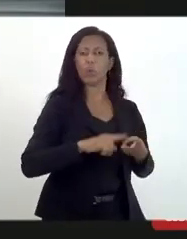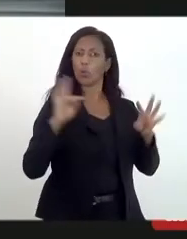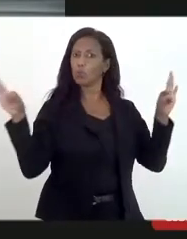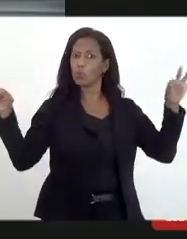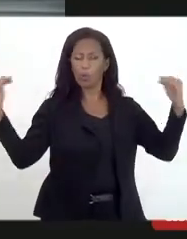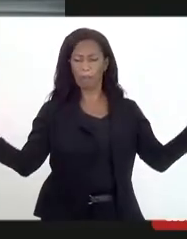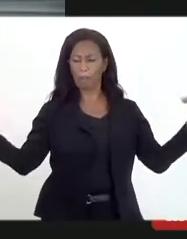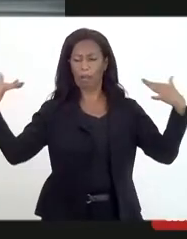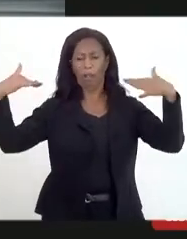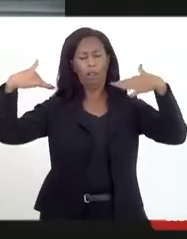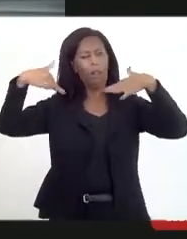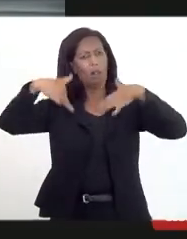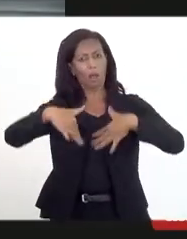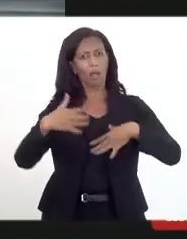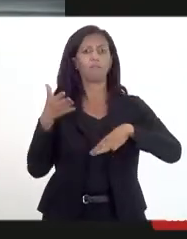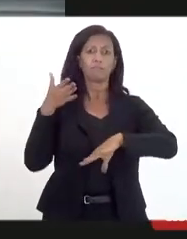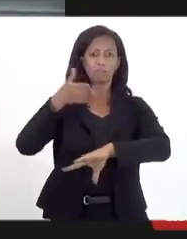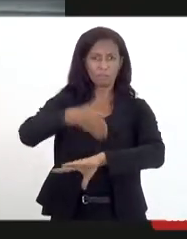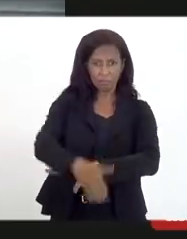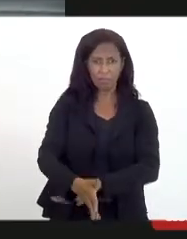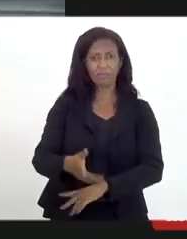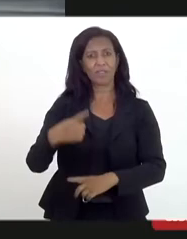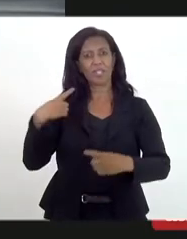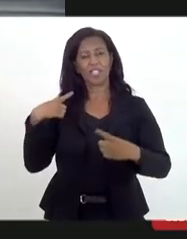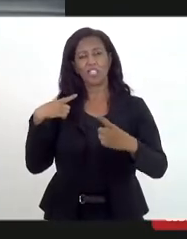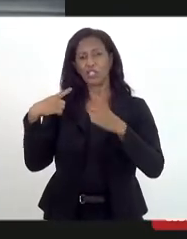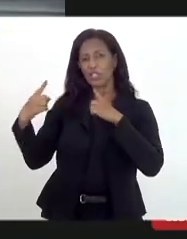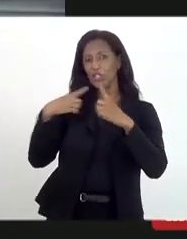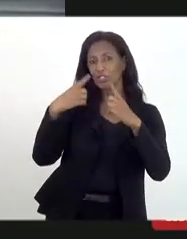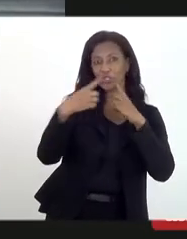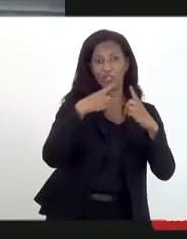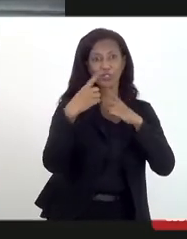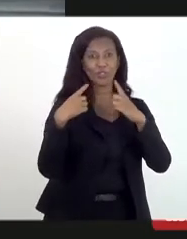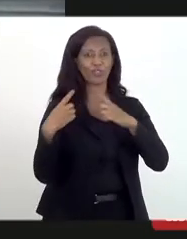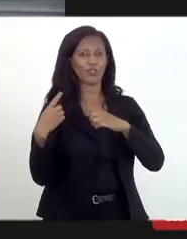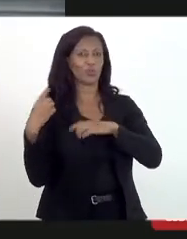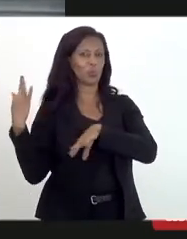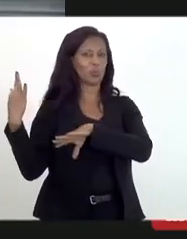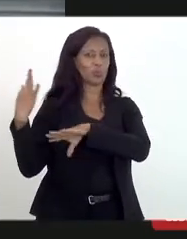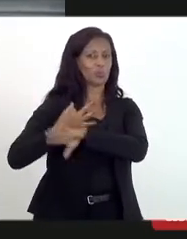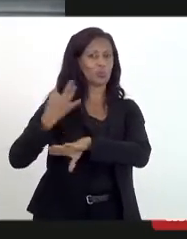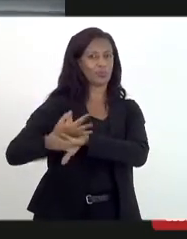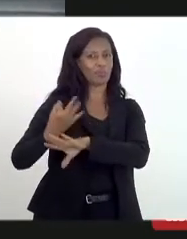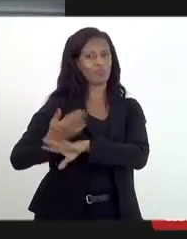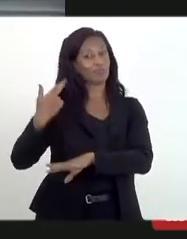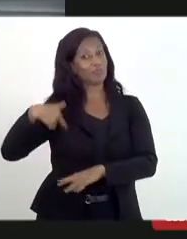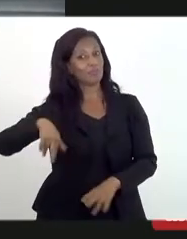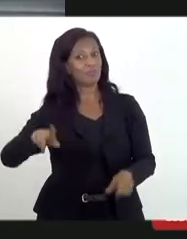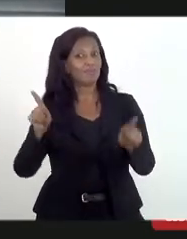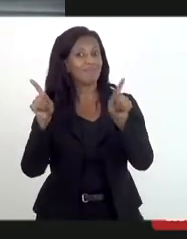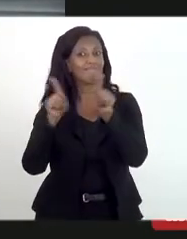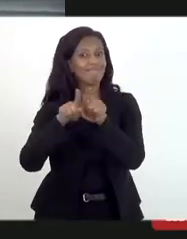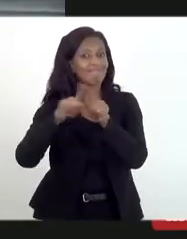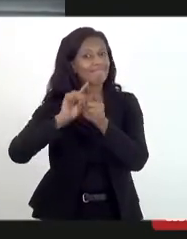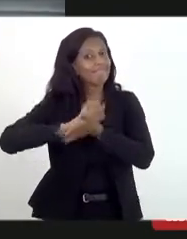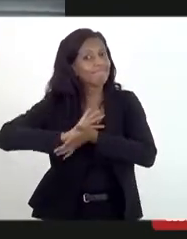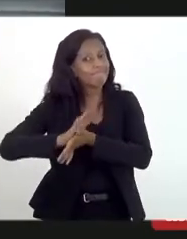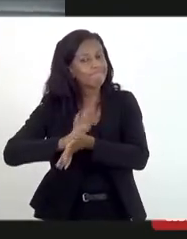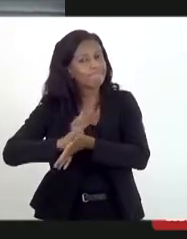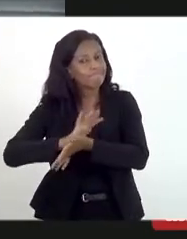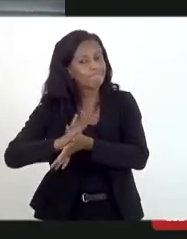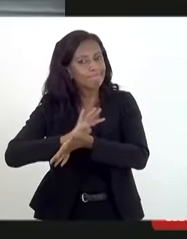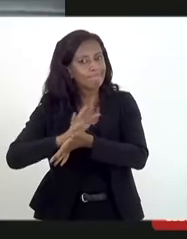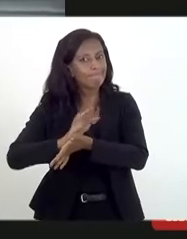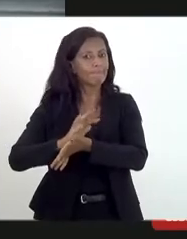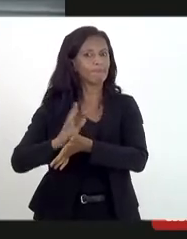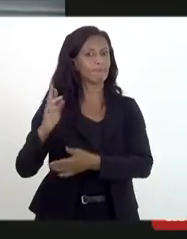puderam adentrar o terreiro e discutir sobre intolerância religiosa, mas também sobre o racismo religioso, que é